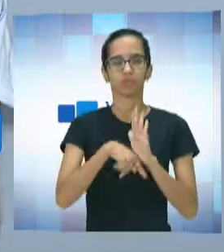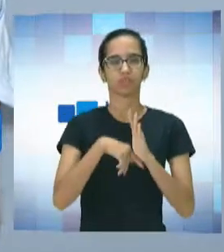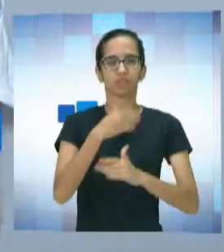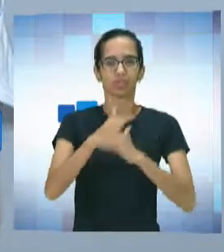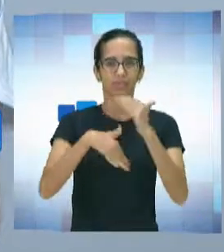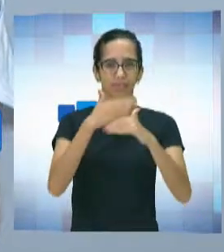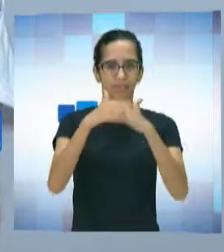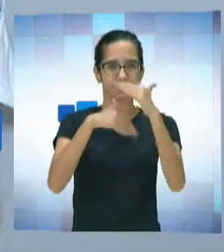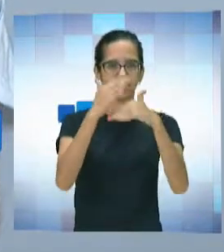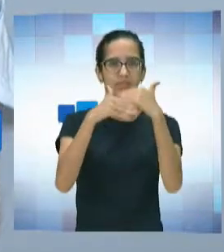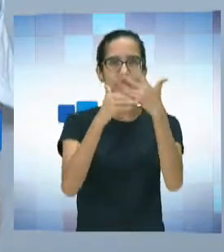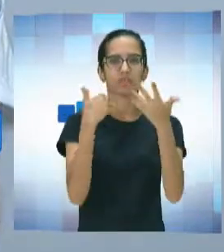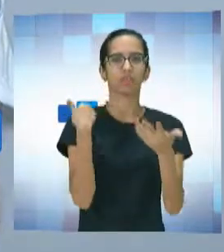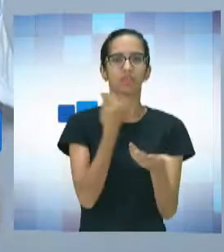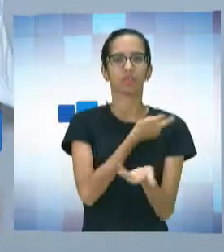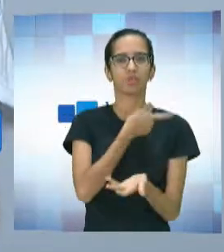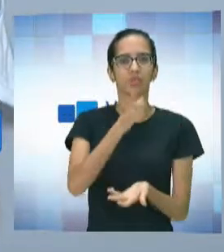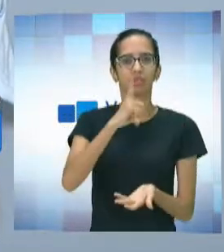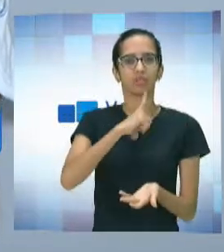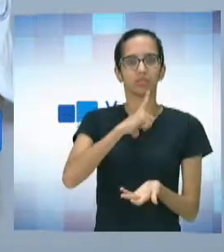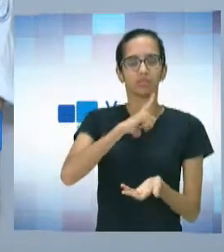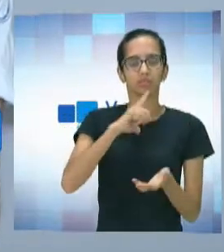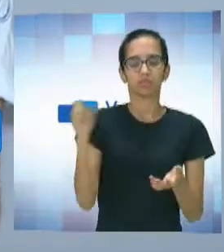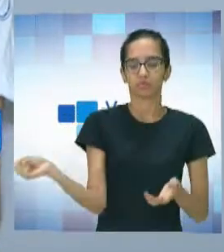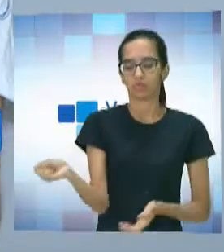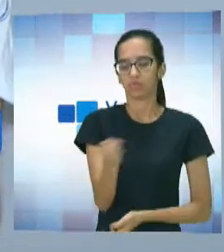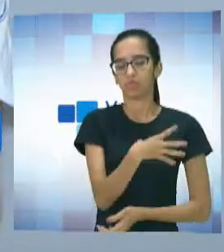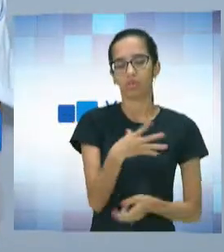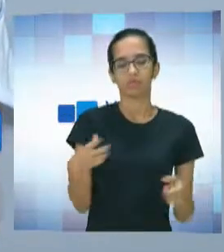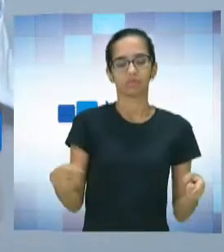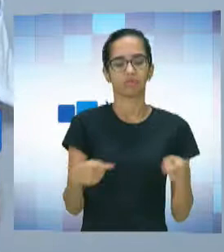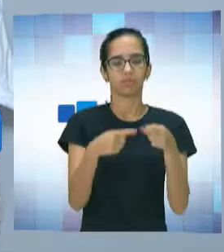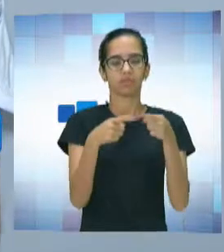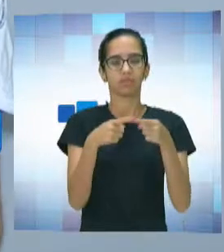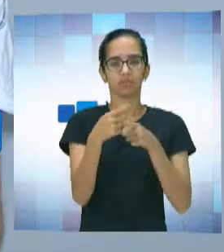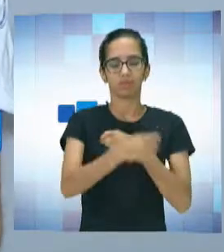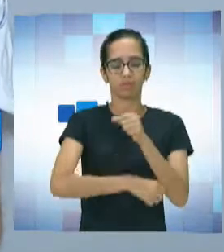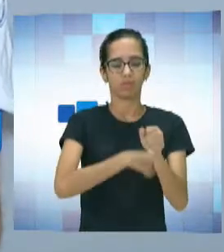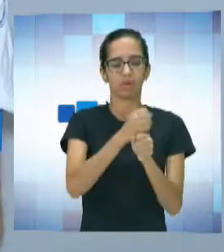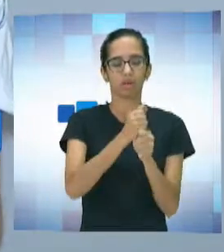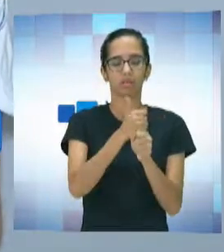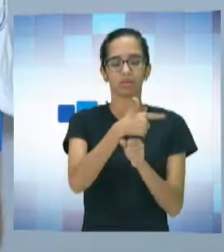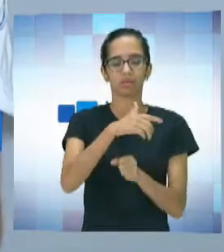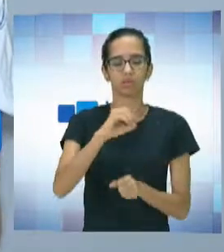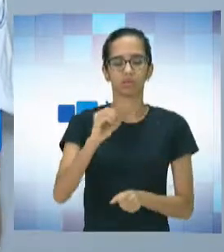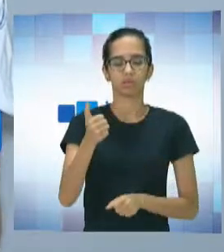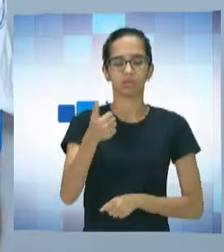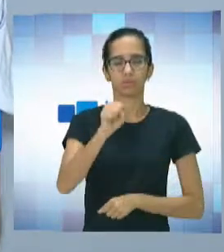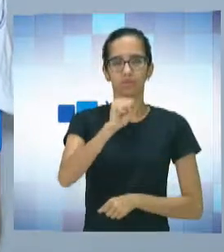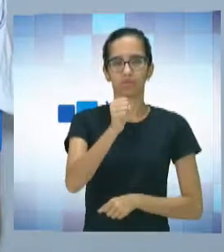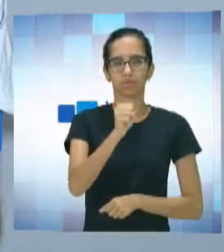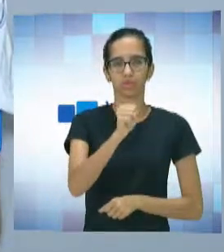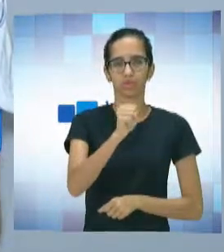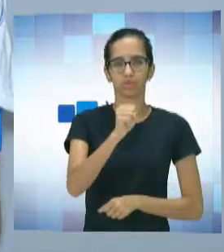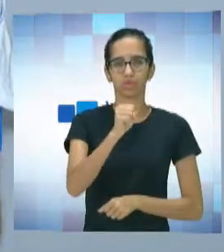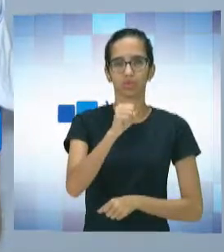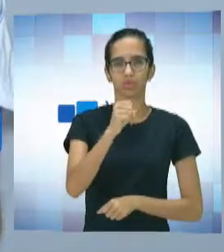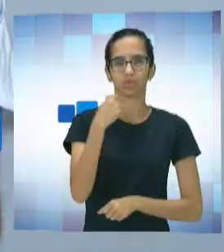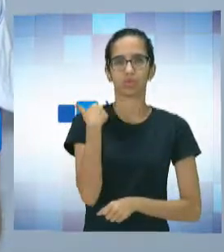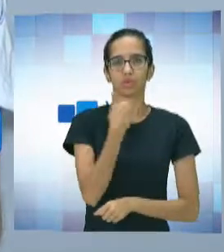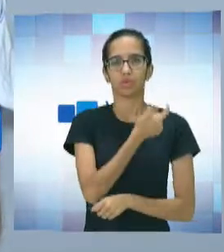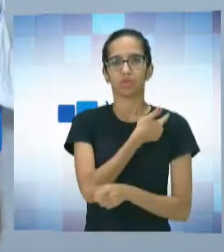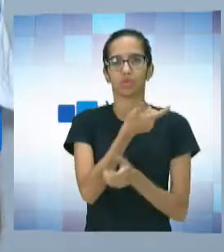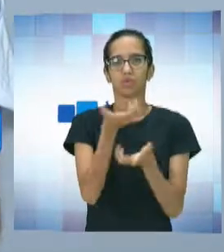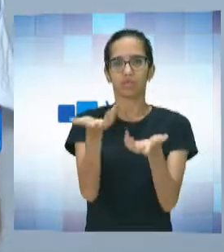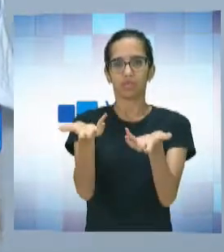novas metas para 2018, estamos aí galgando futuramente o nosso centro